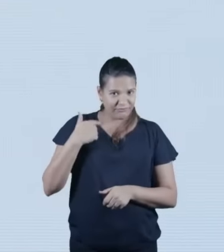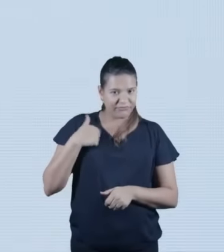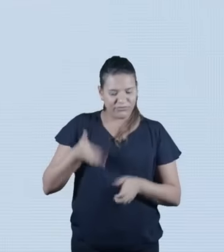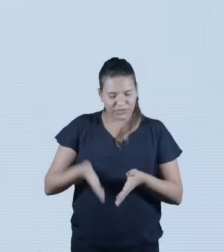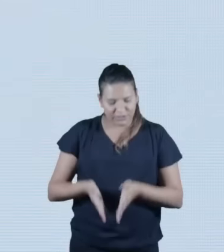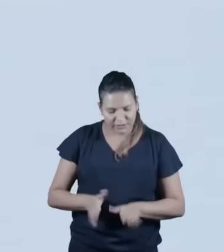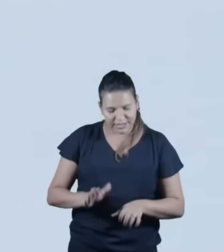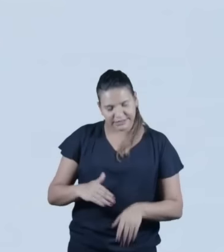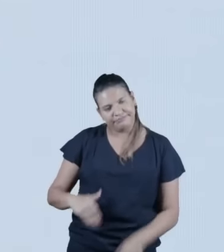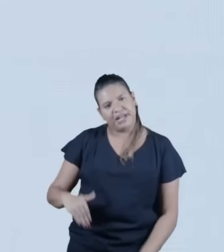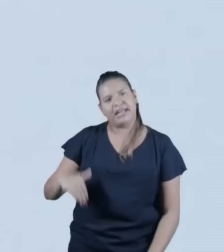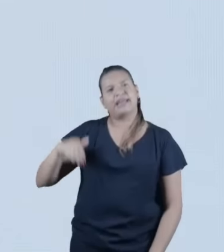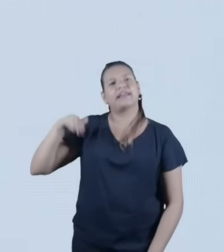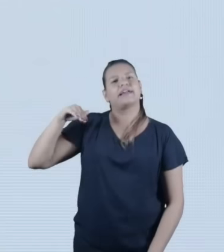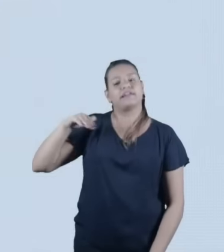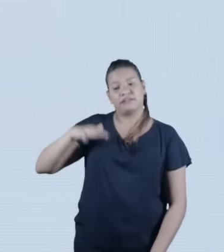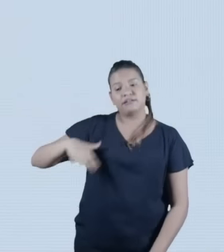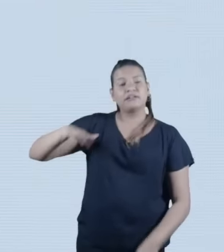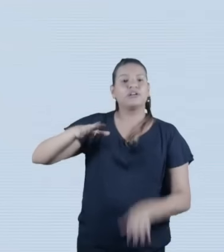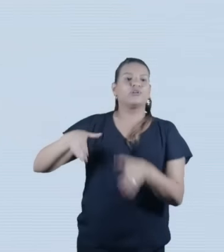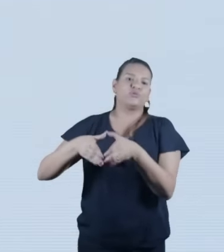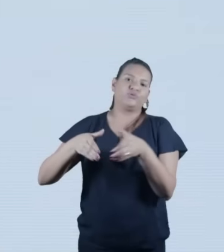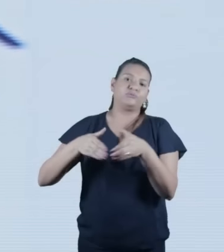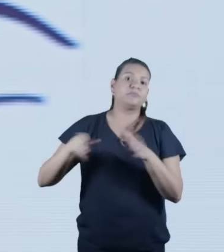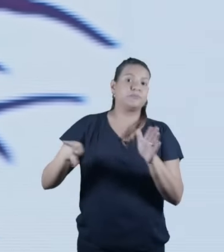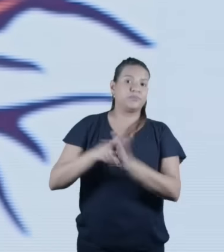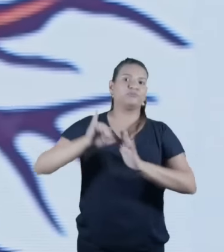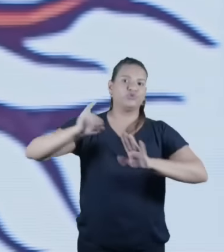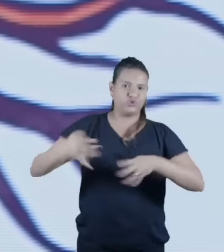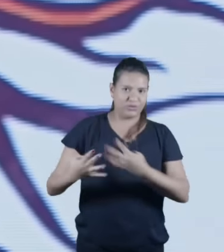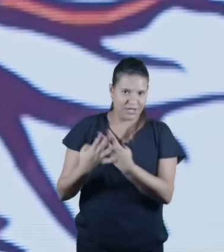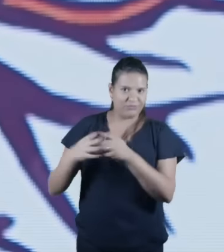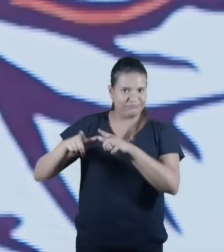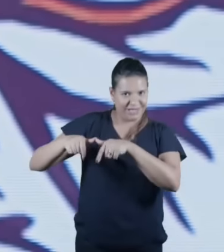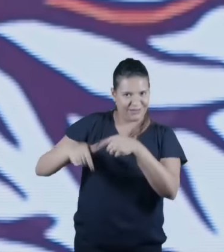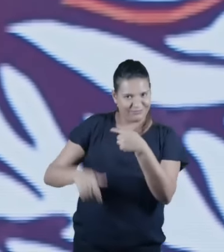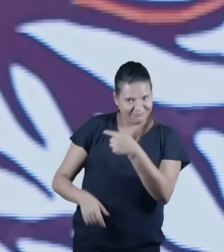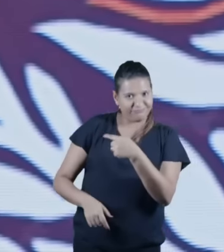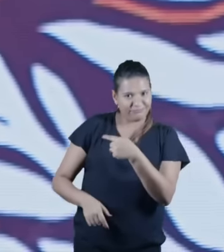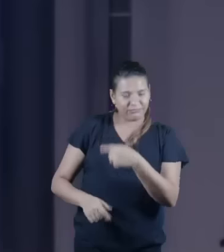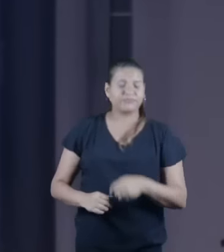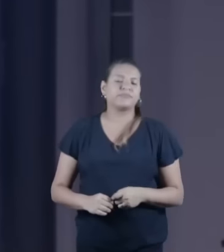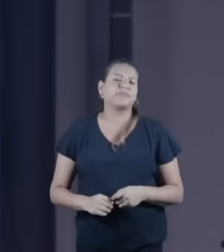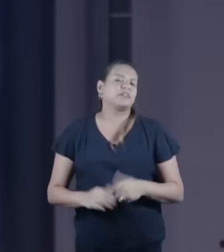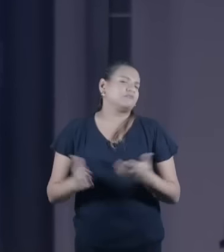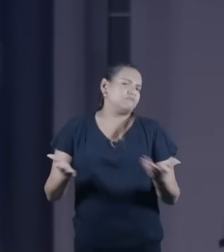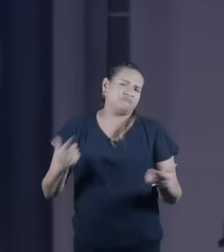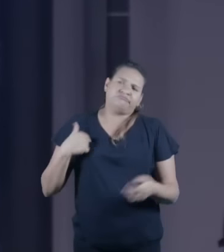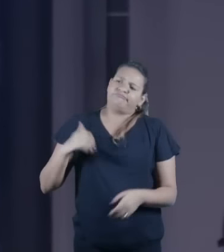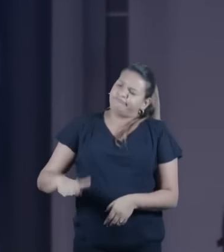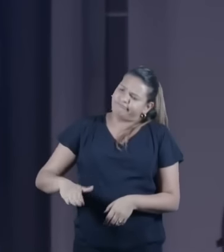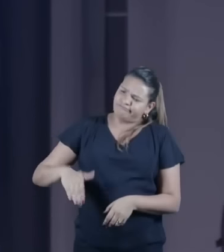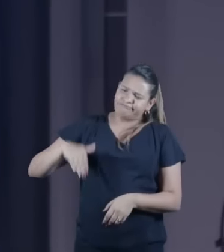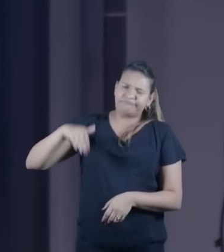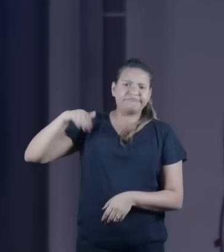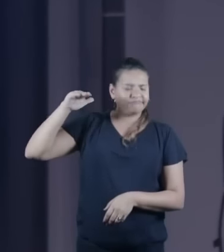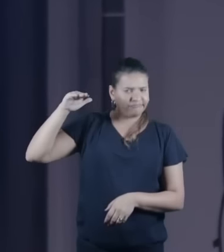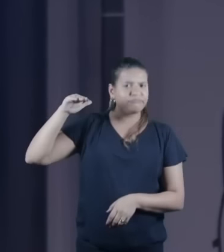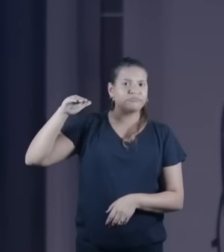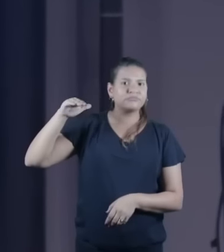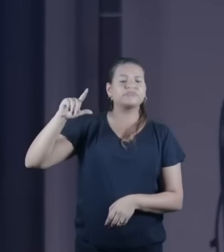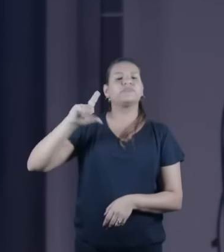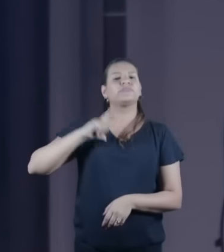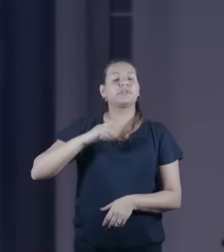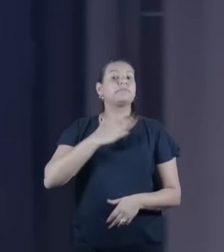O judaísmo é uma parte inseparável da minha vida. E como vocês sabem, canal... Eu imagino que pelo menos a parte aqui assista um canal. No